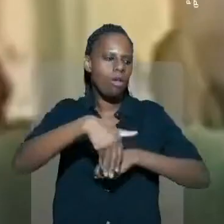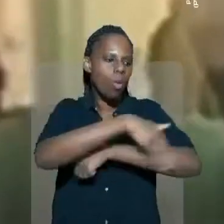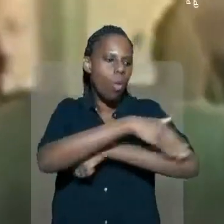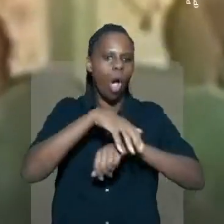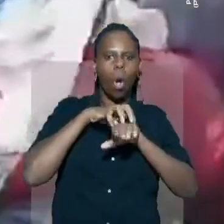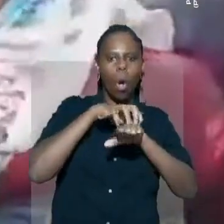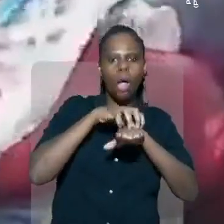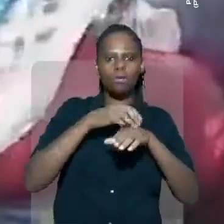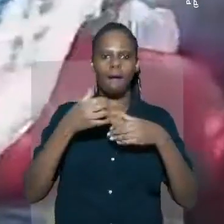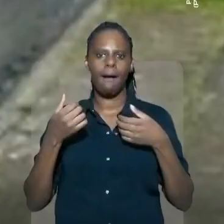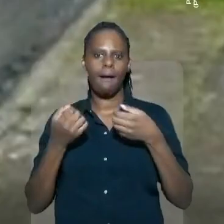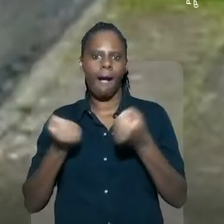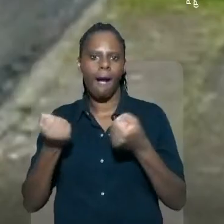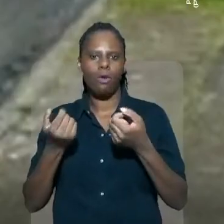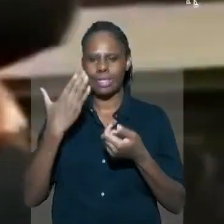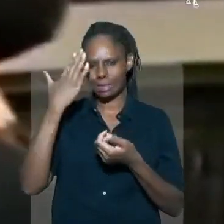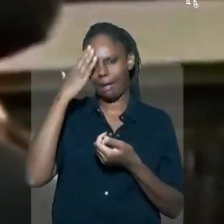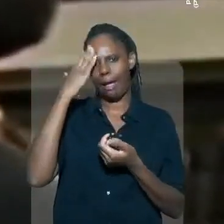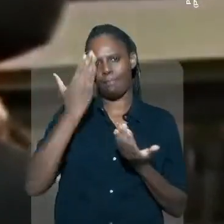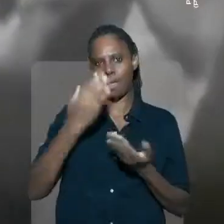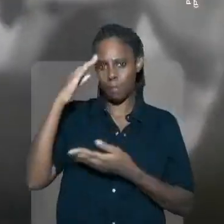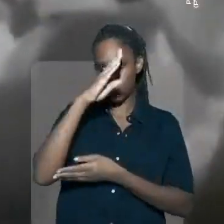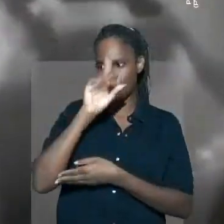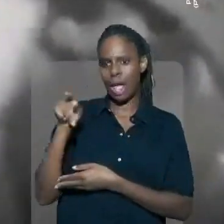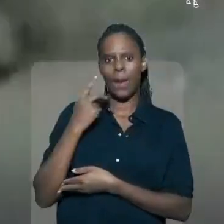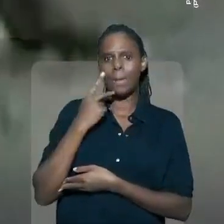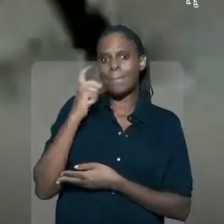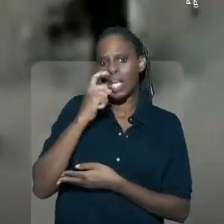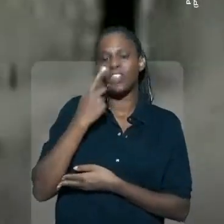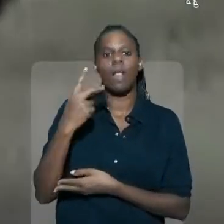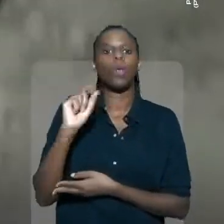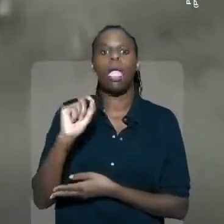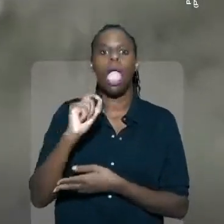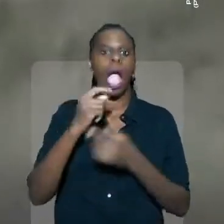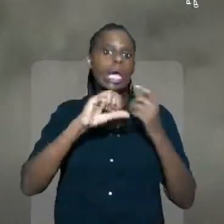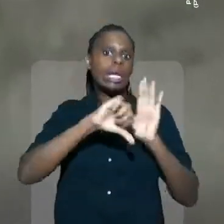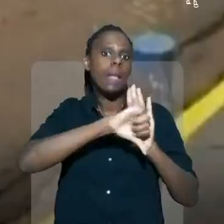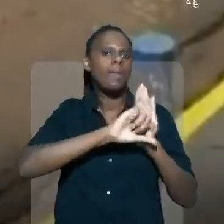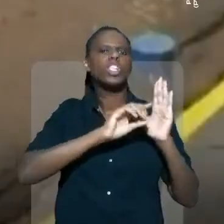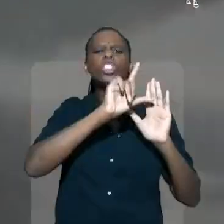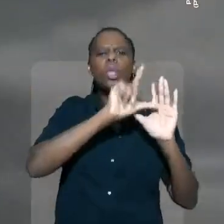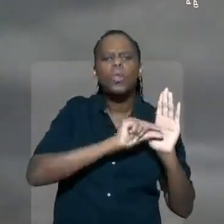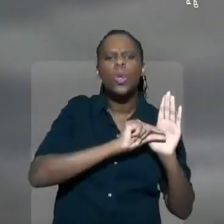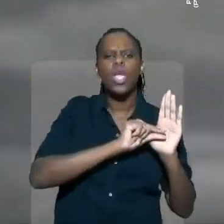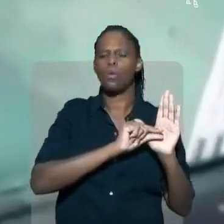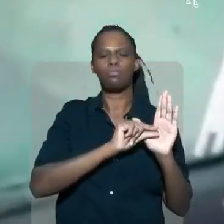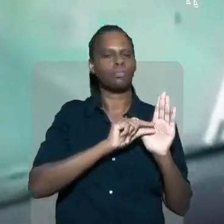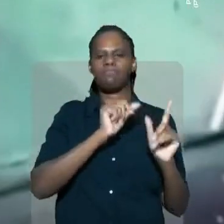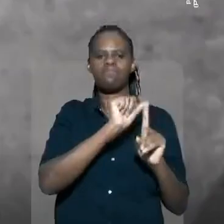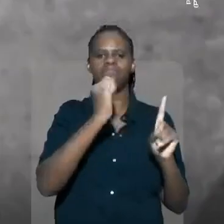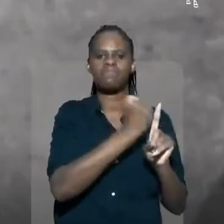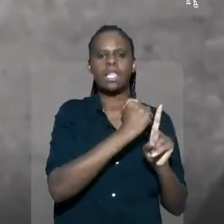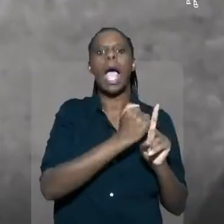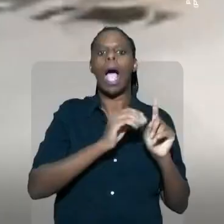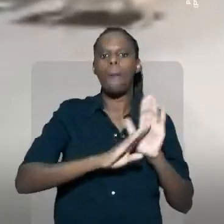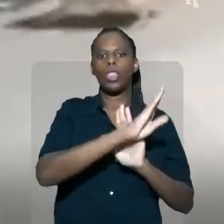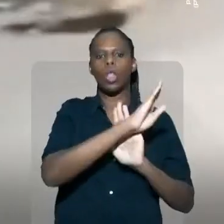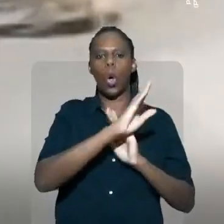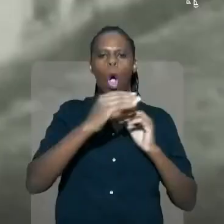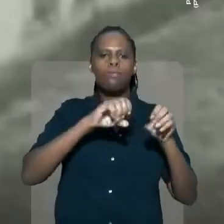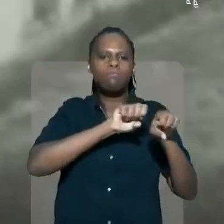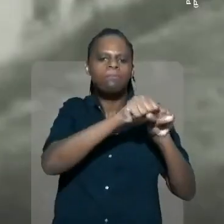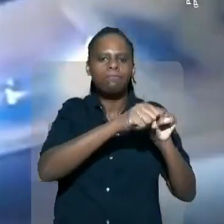Você que anda na rua, no ônibus, de carro, sabe bem. Bolsonaro mente quando diz que o crime diminuiu. Violência contra a mulher aumentou,